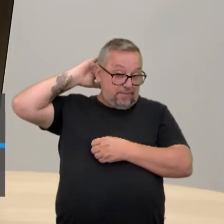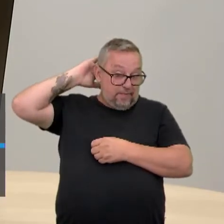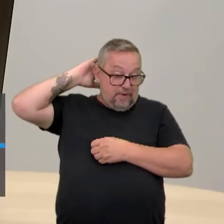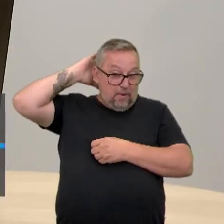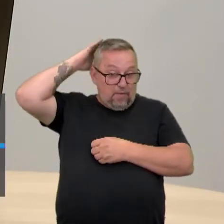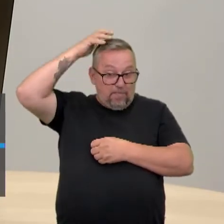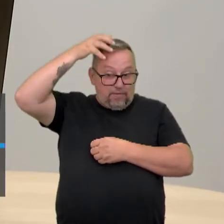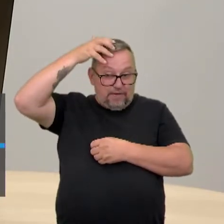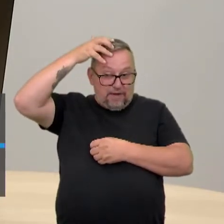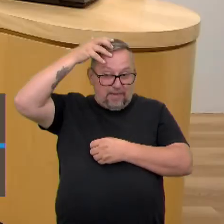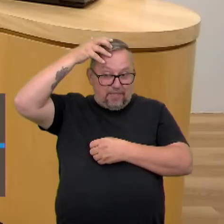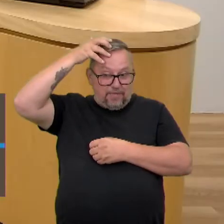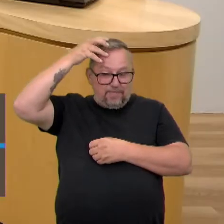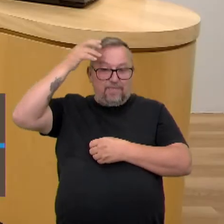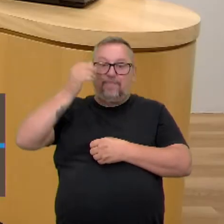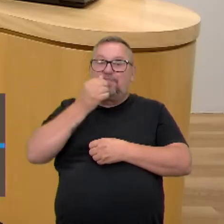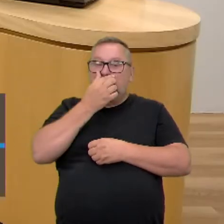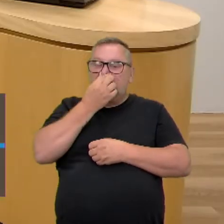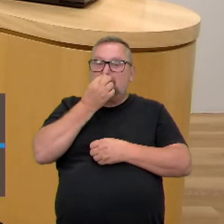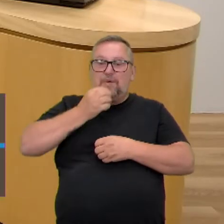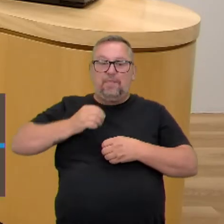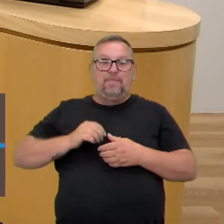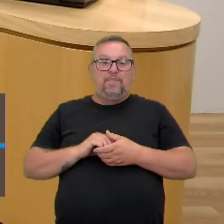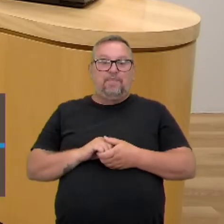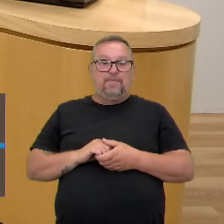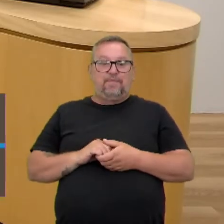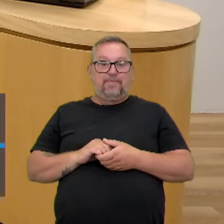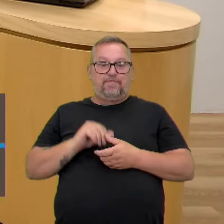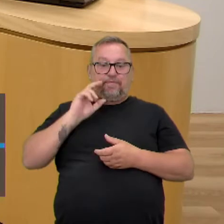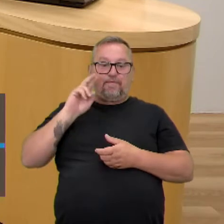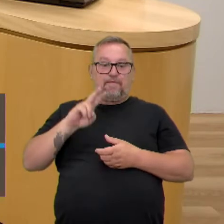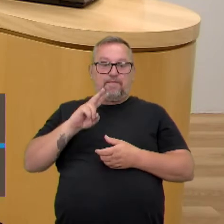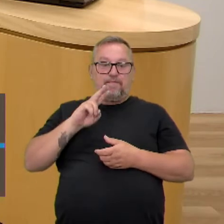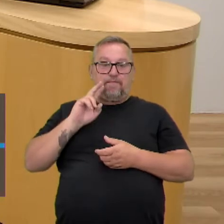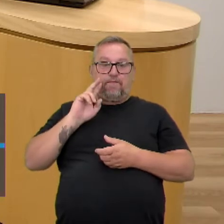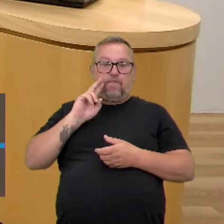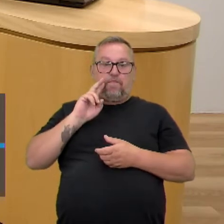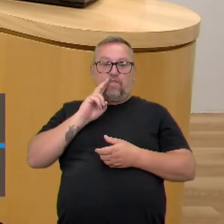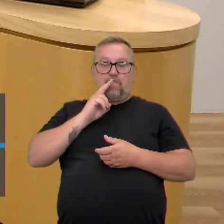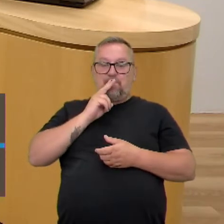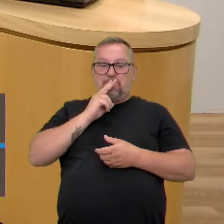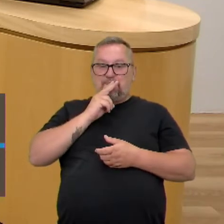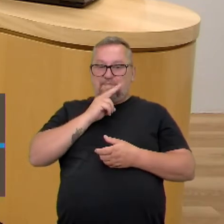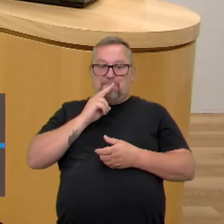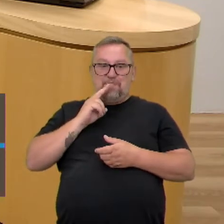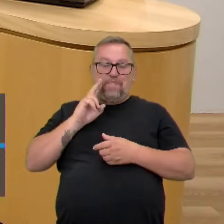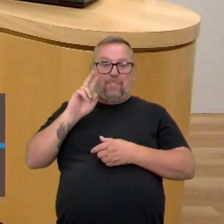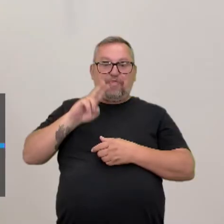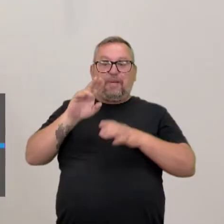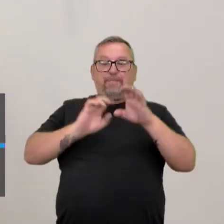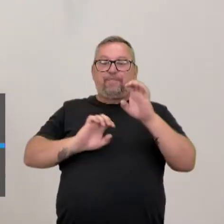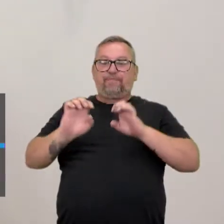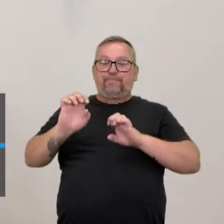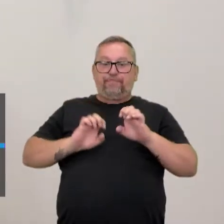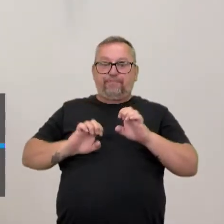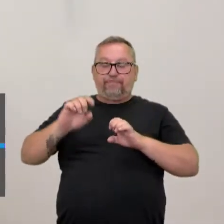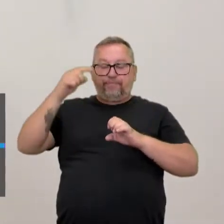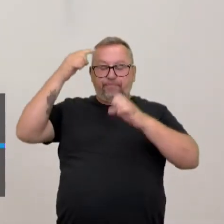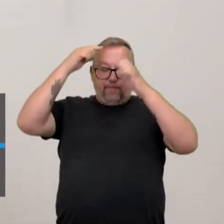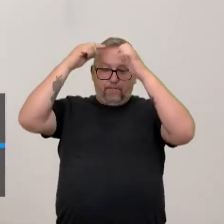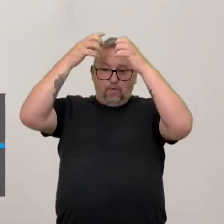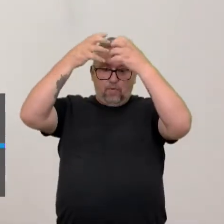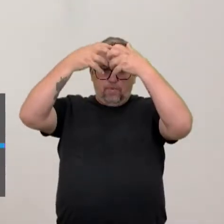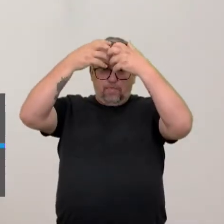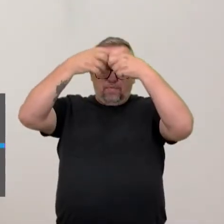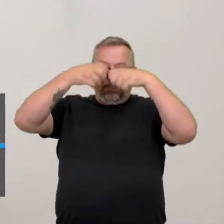aconteceu com o House, né? Muito legal! Vamos agora começar a olhar aqui a nossa estrutura do mapa mental. gente já